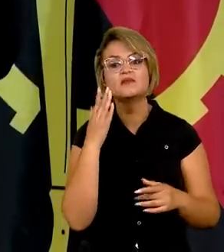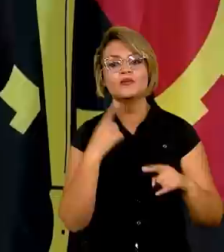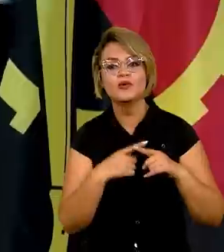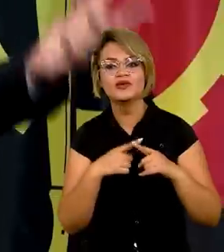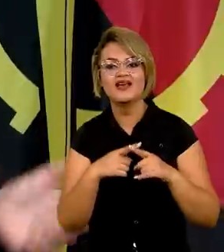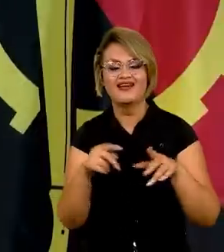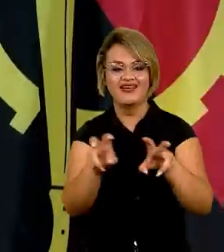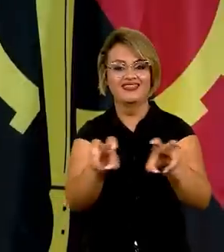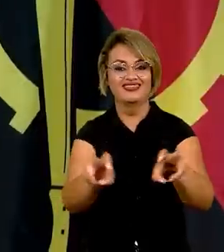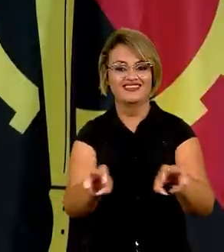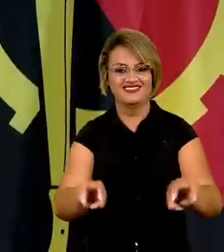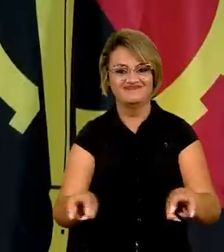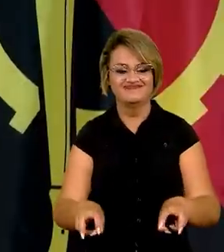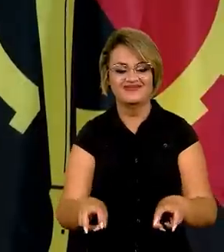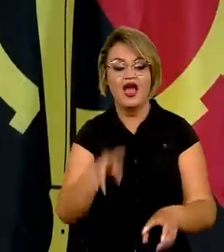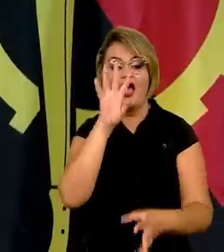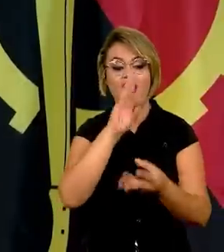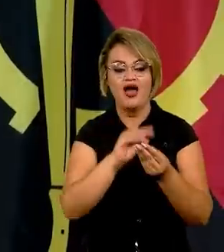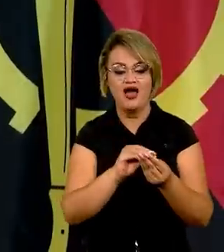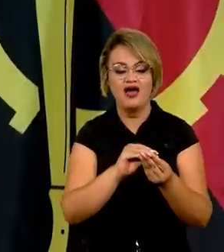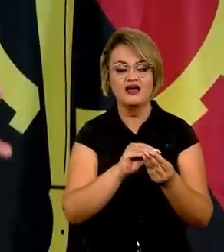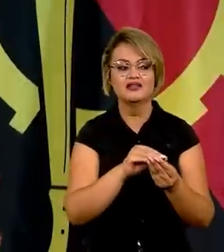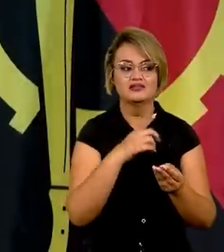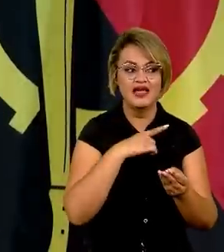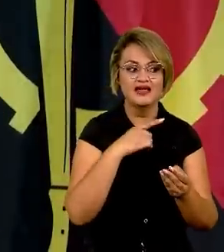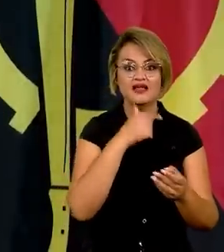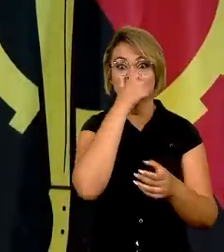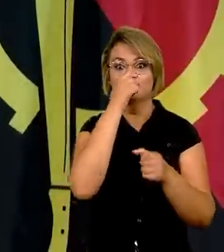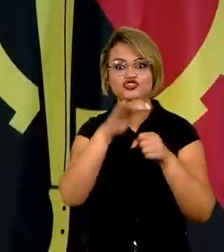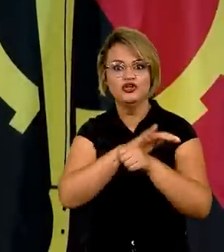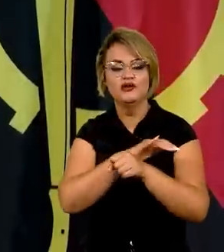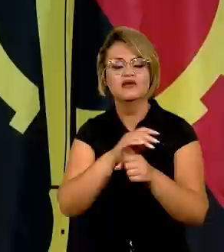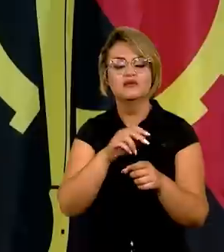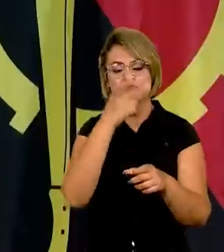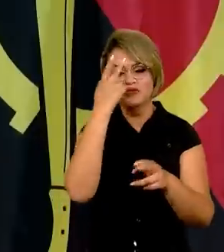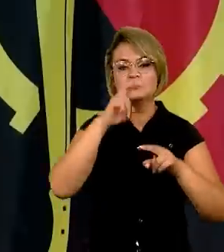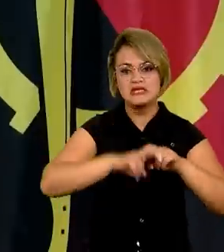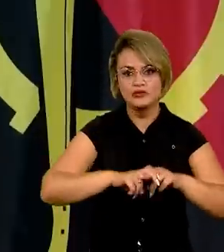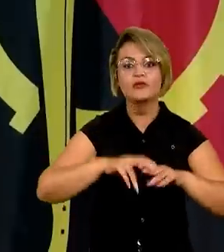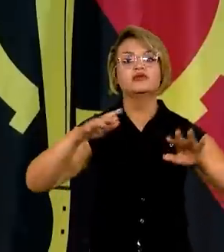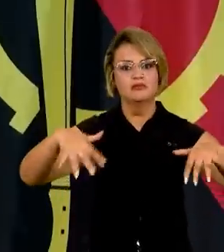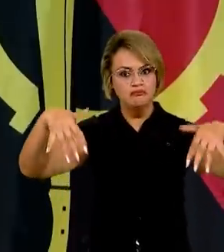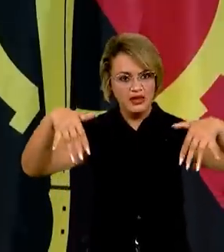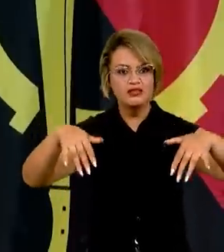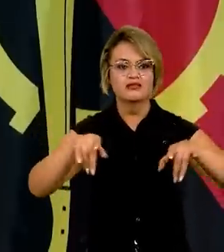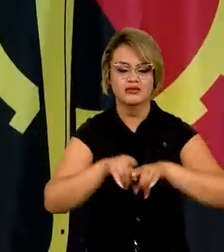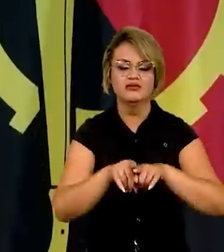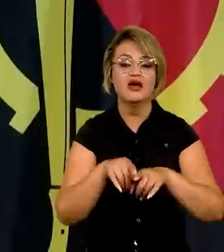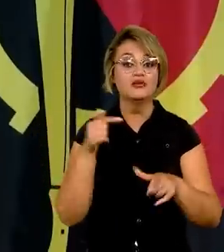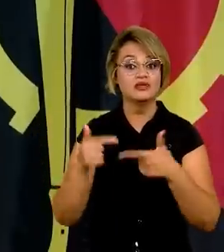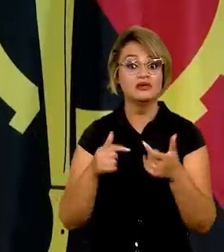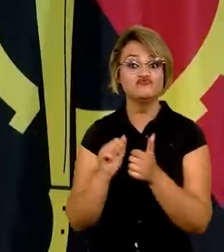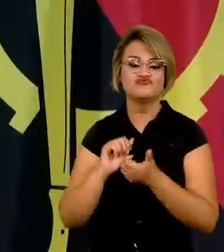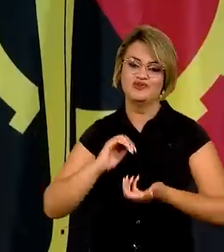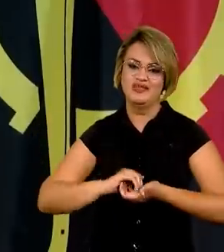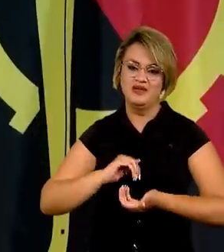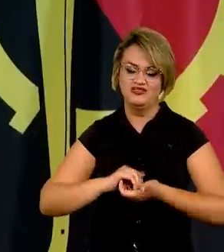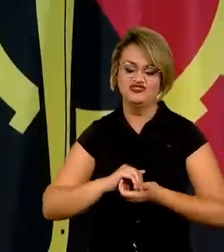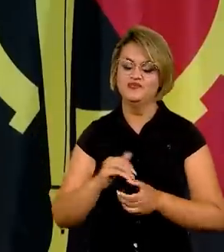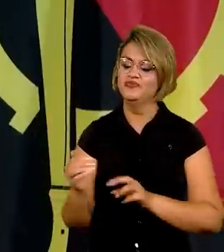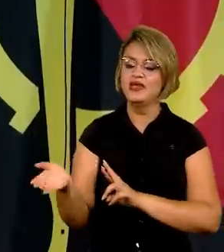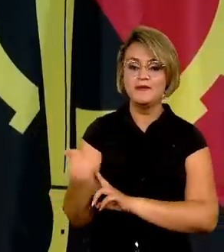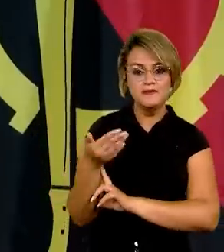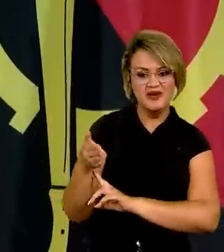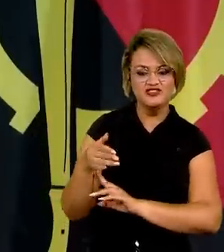e quantas pessoas estavam em pé. Então, foi um trabalho feito junto com o Itamaraty, foi um trabalho feito junto com a Embaixada aqui, e eu queria